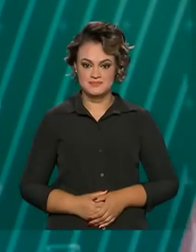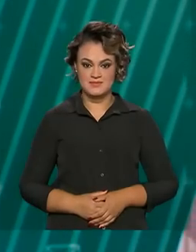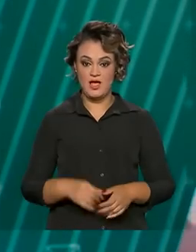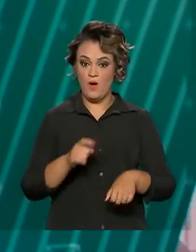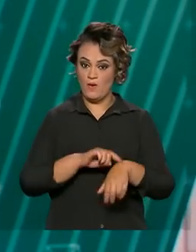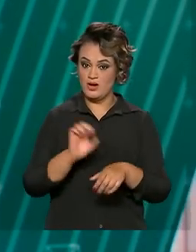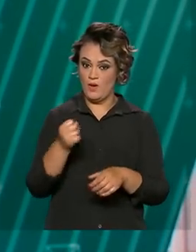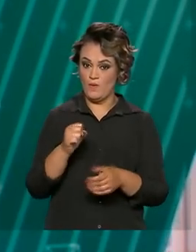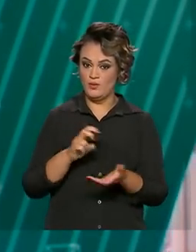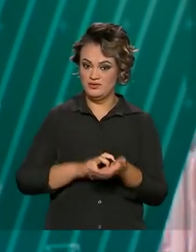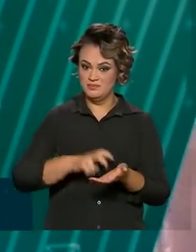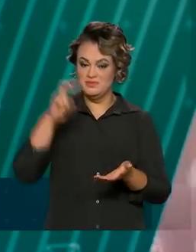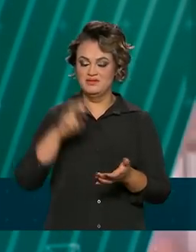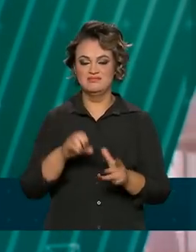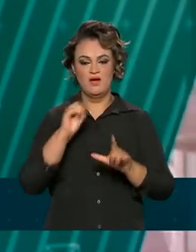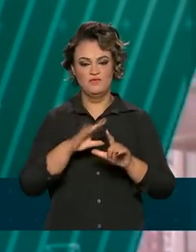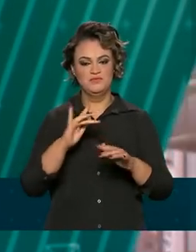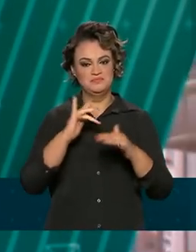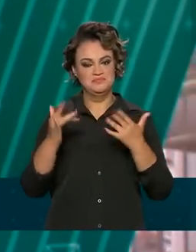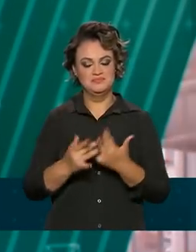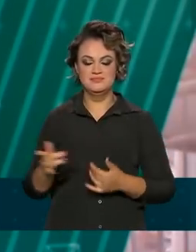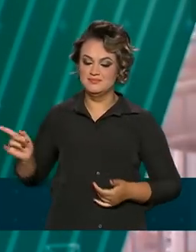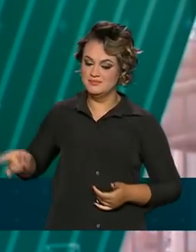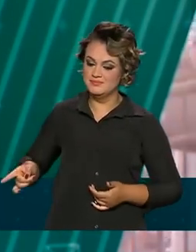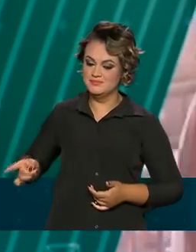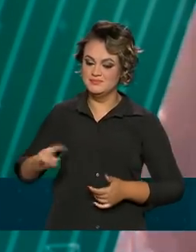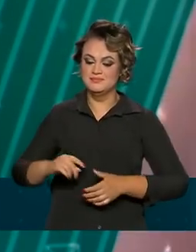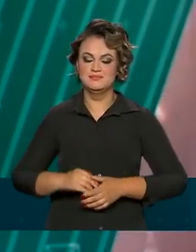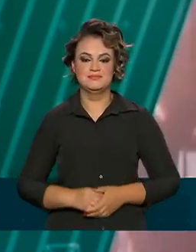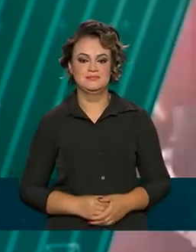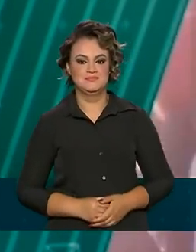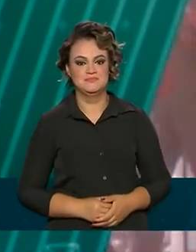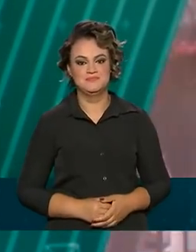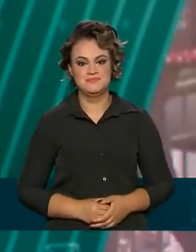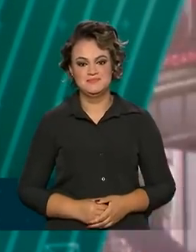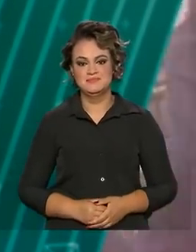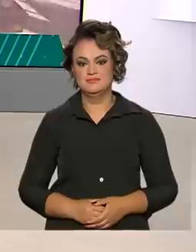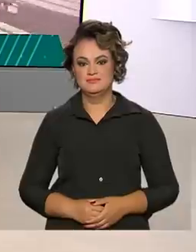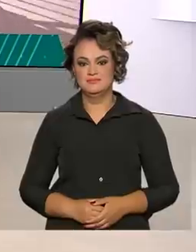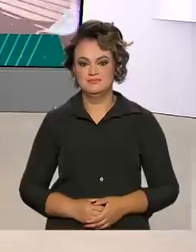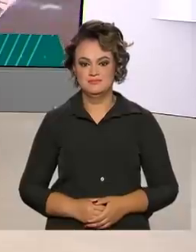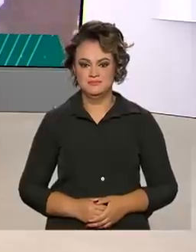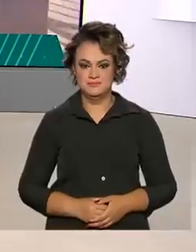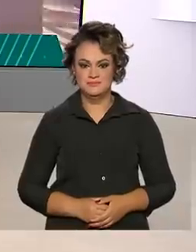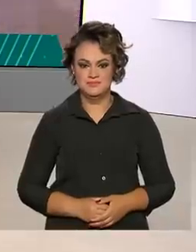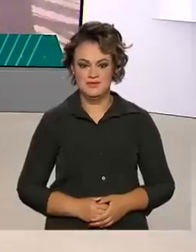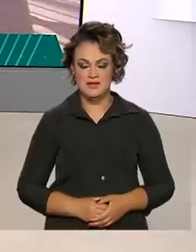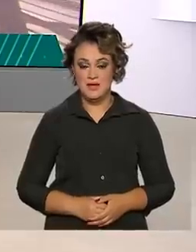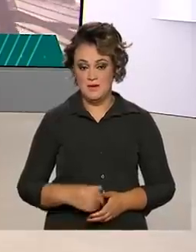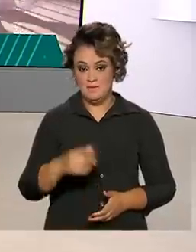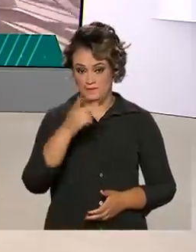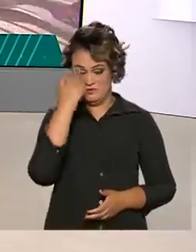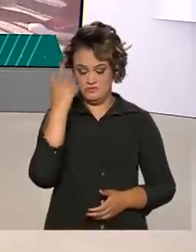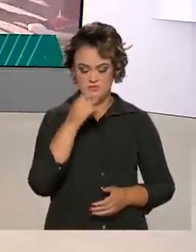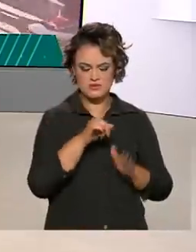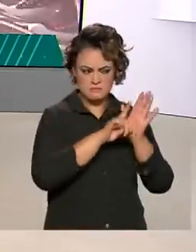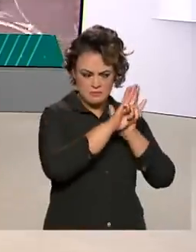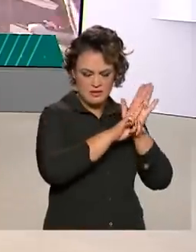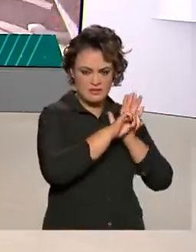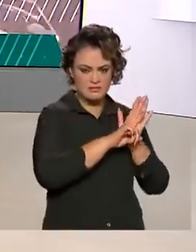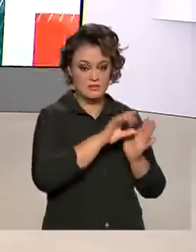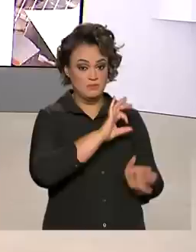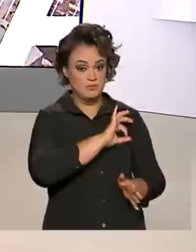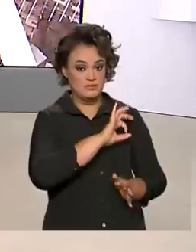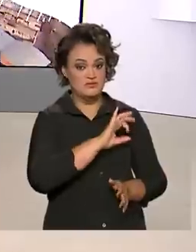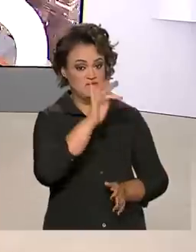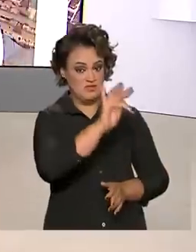São 8 horas da manhã e estamos ao vivo também pelas redes sociais. Os peritos da Polícia Federal